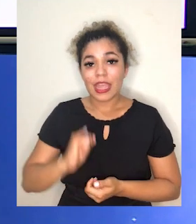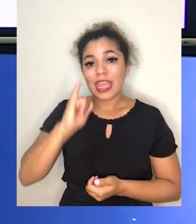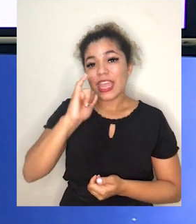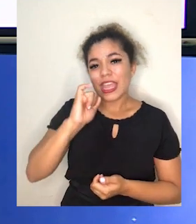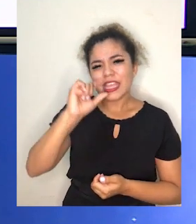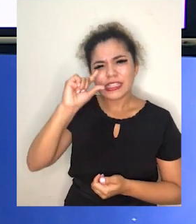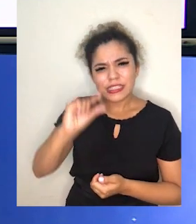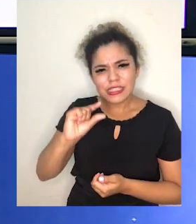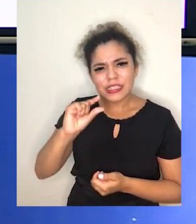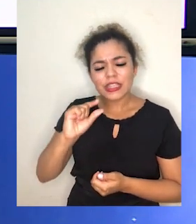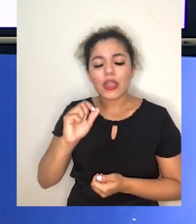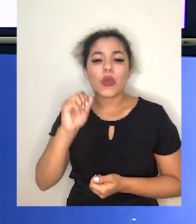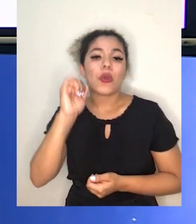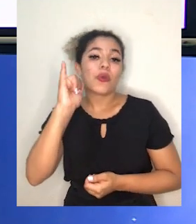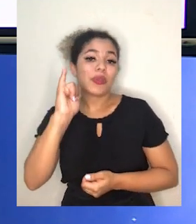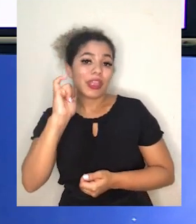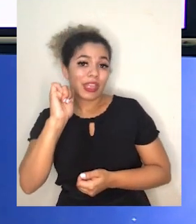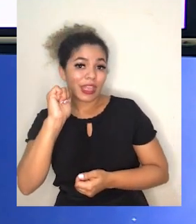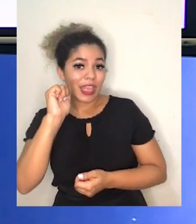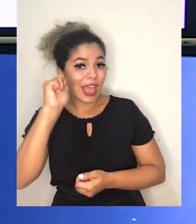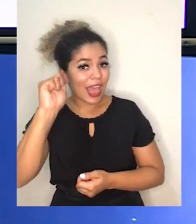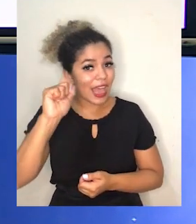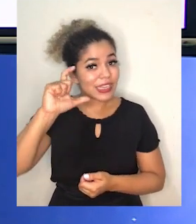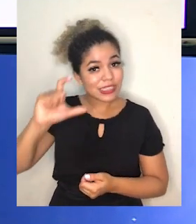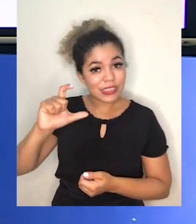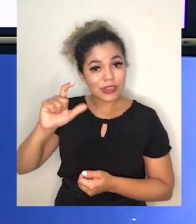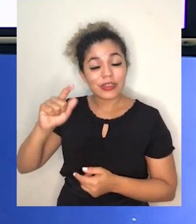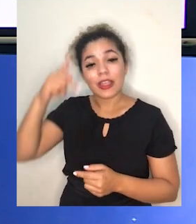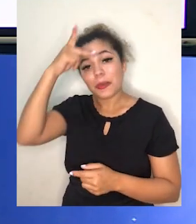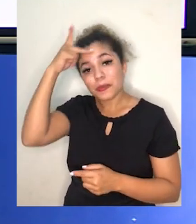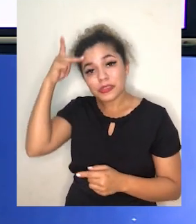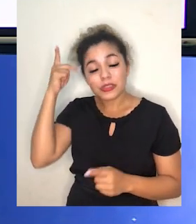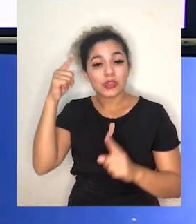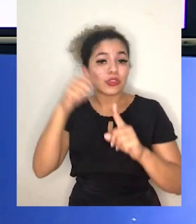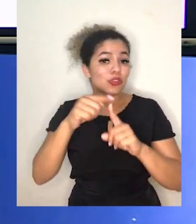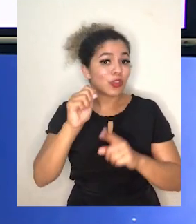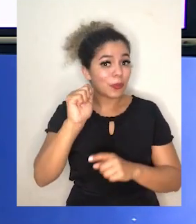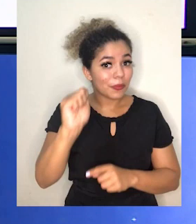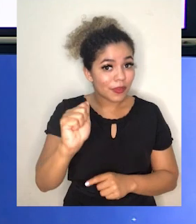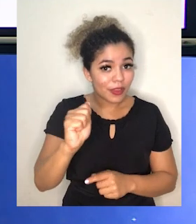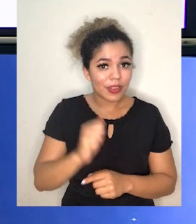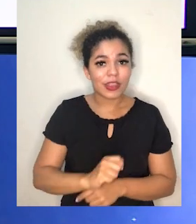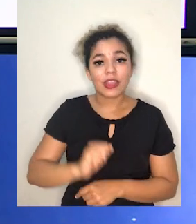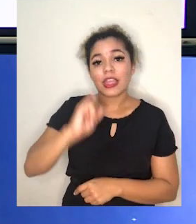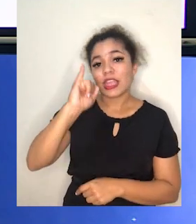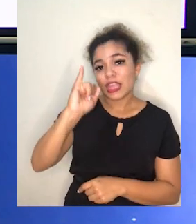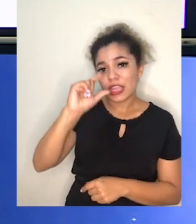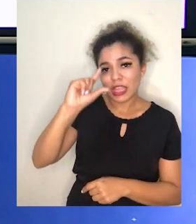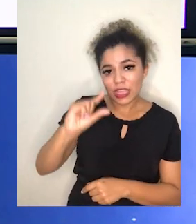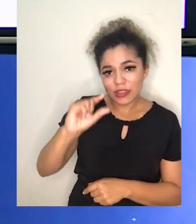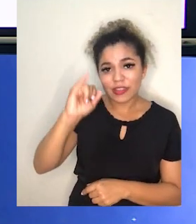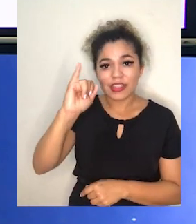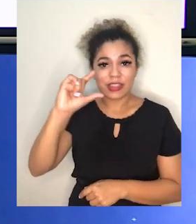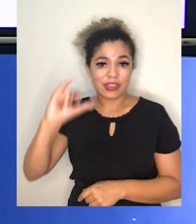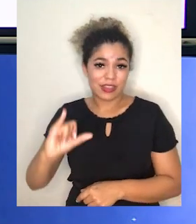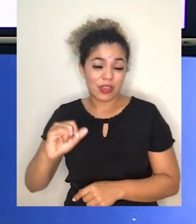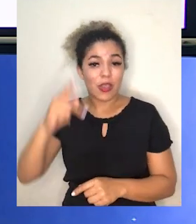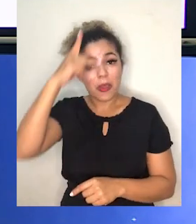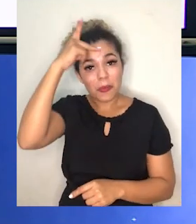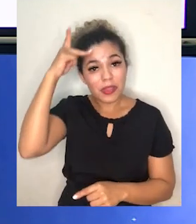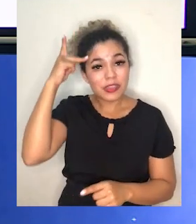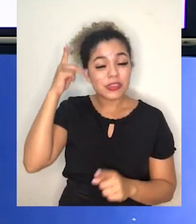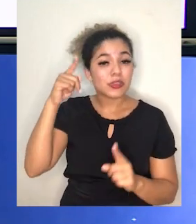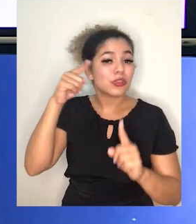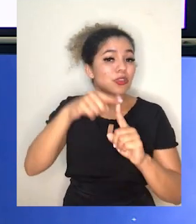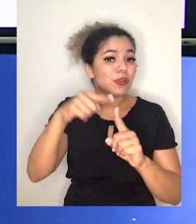Izinho com ibezão, nós temos o indivíduo do tipo A. Izinho, izinho, nós temos